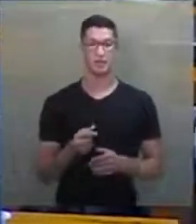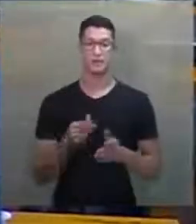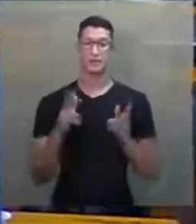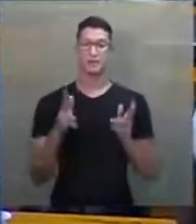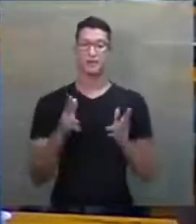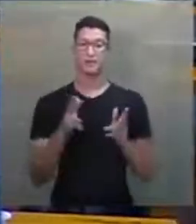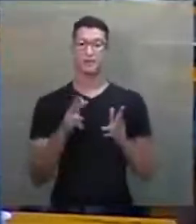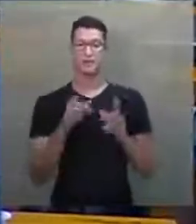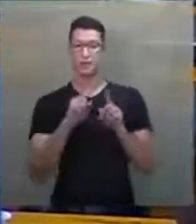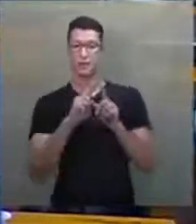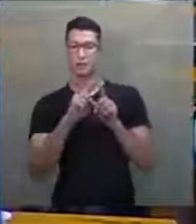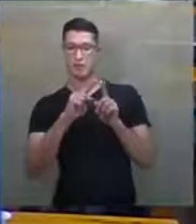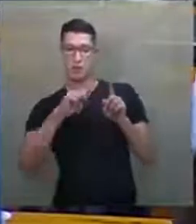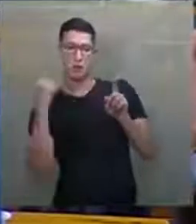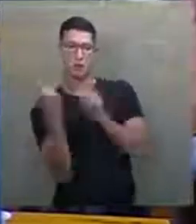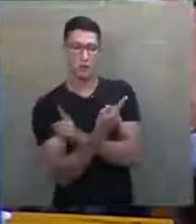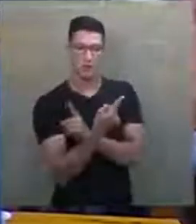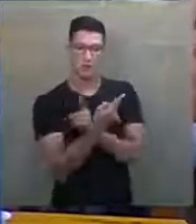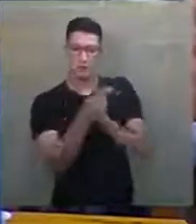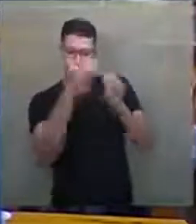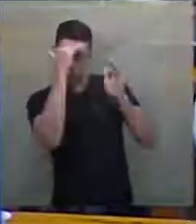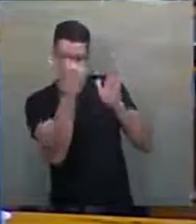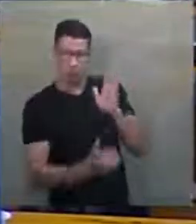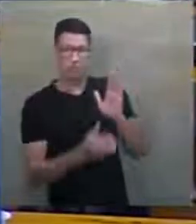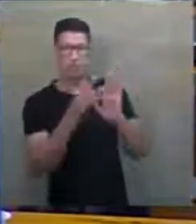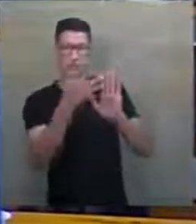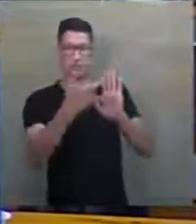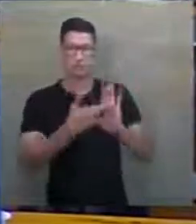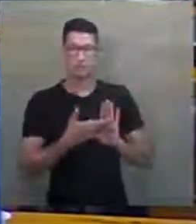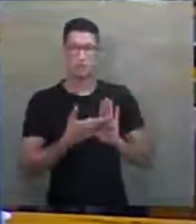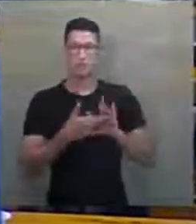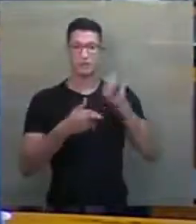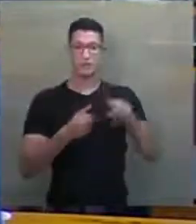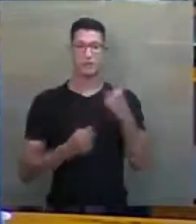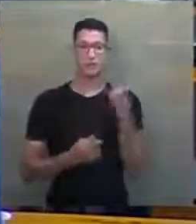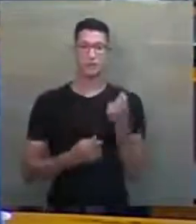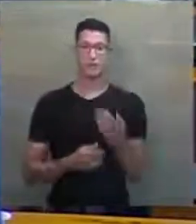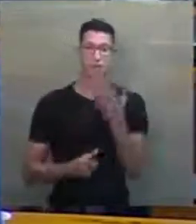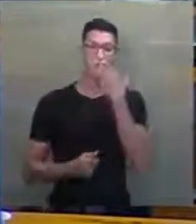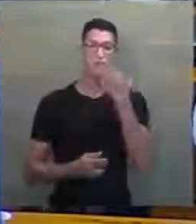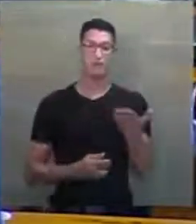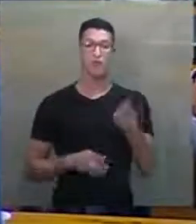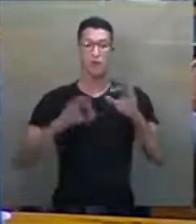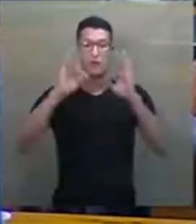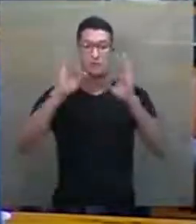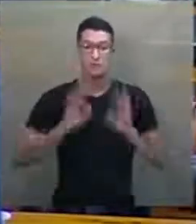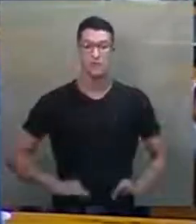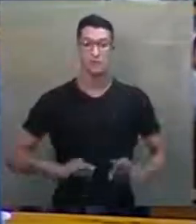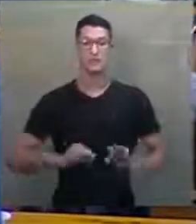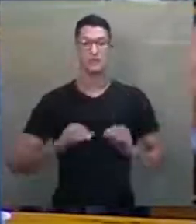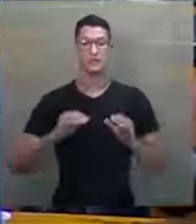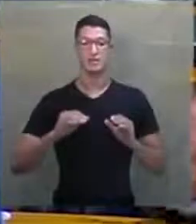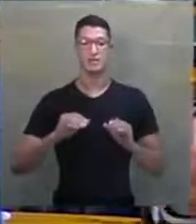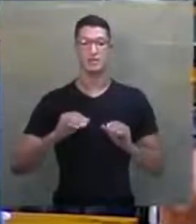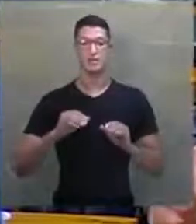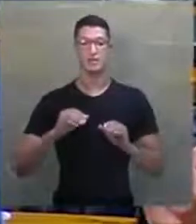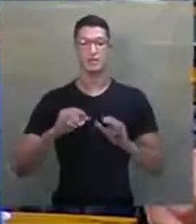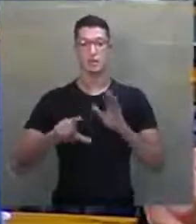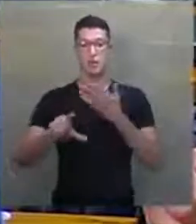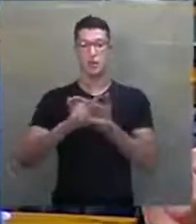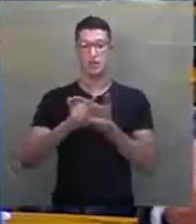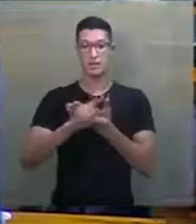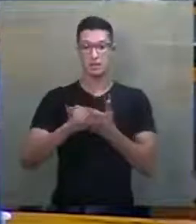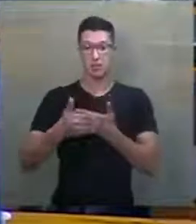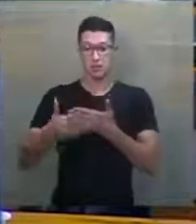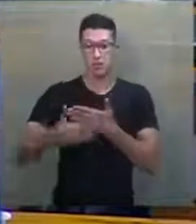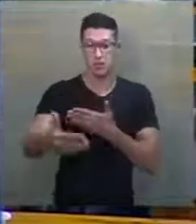contravenção ao regimento, que é a única forma civilizada do legislativo funcionar,